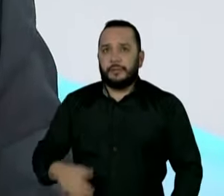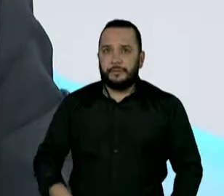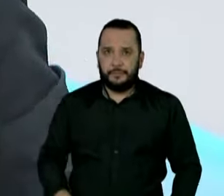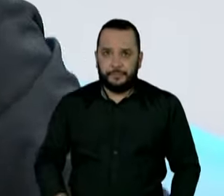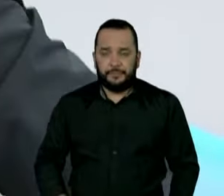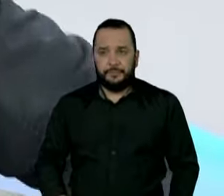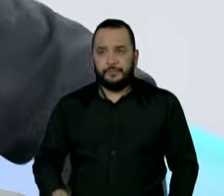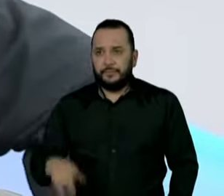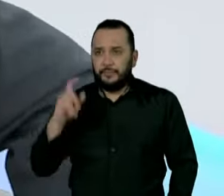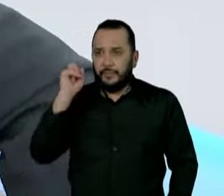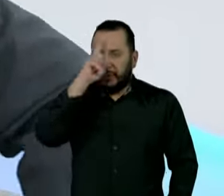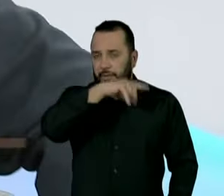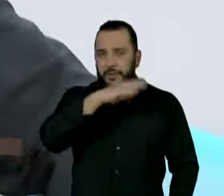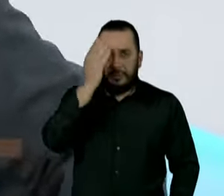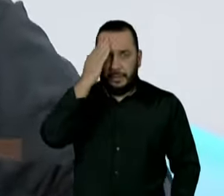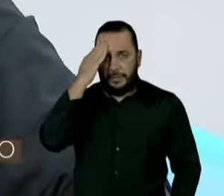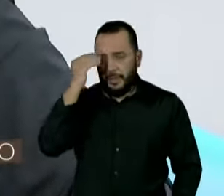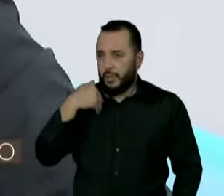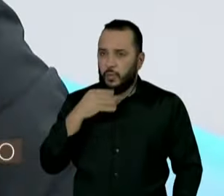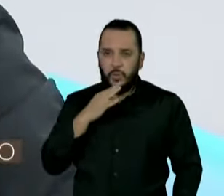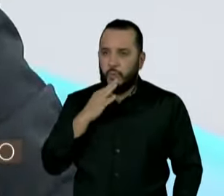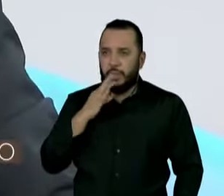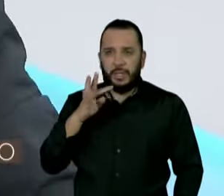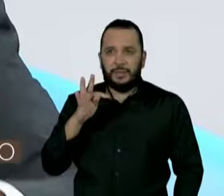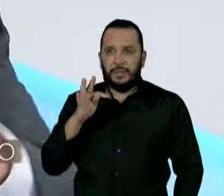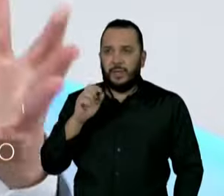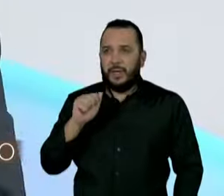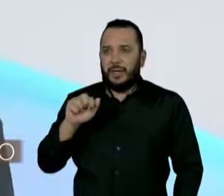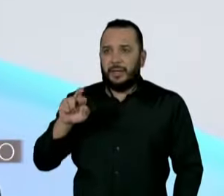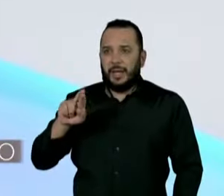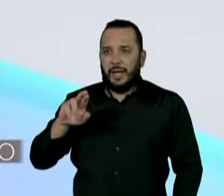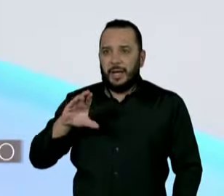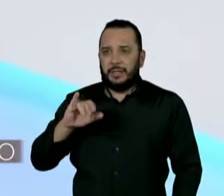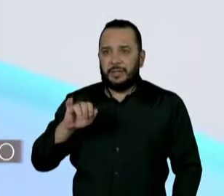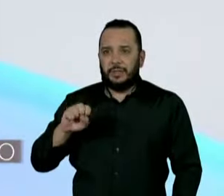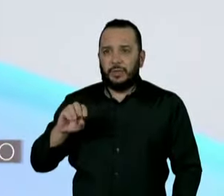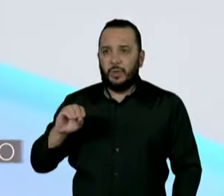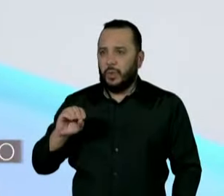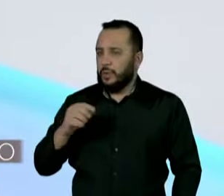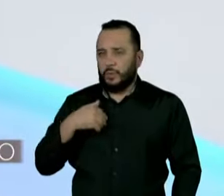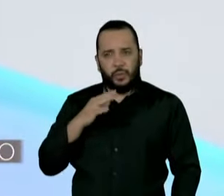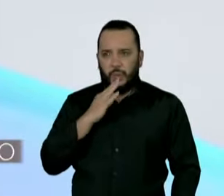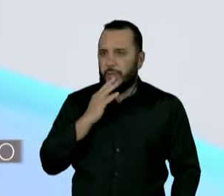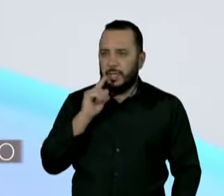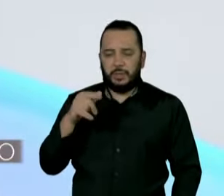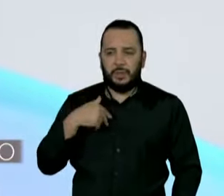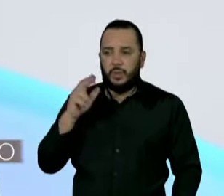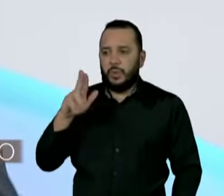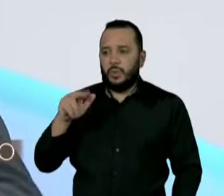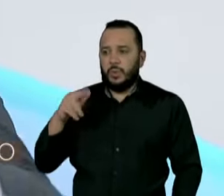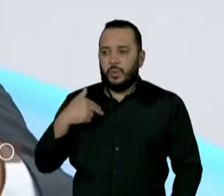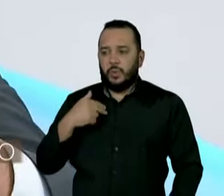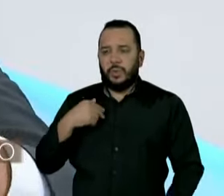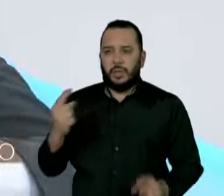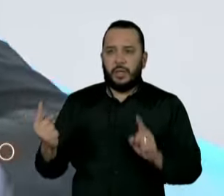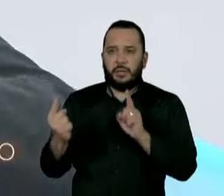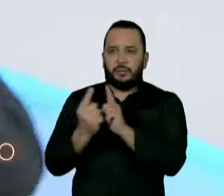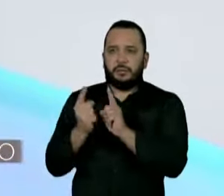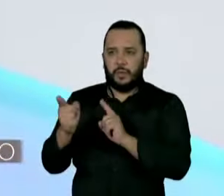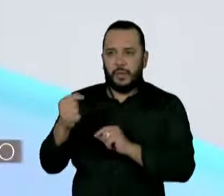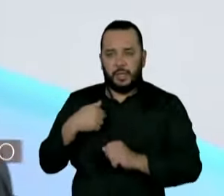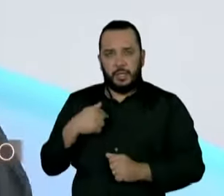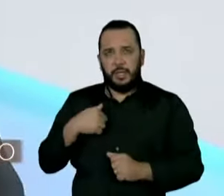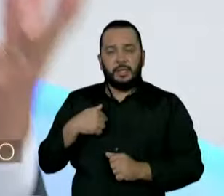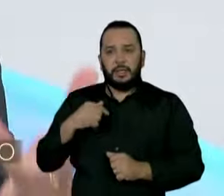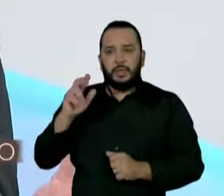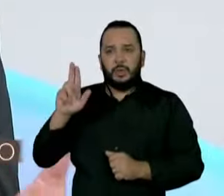prever. Eu não conheço o Tarcísio, sinceramente. Eu acho que eu nunca estive com ele pessoalmente. O que eu ouço é de